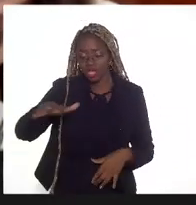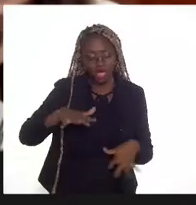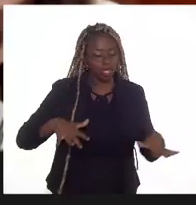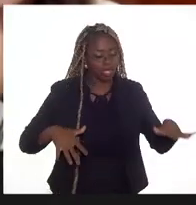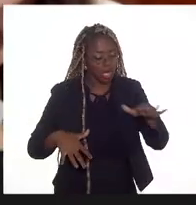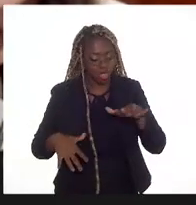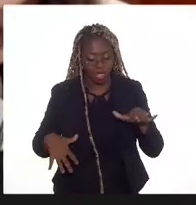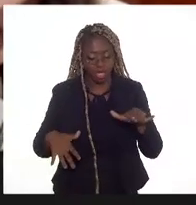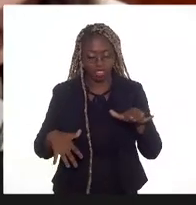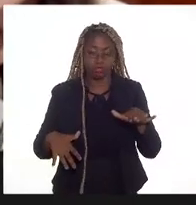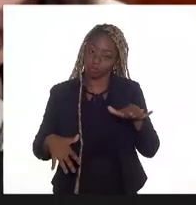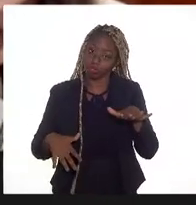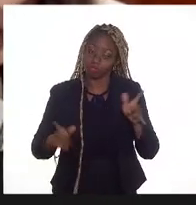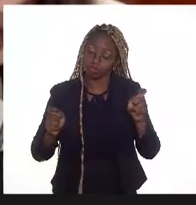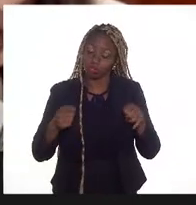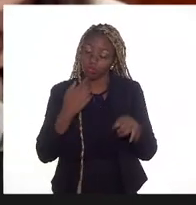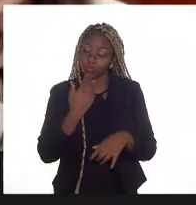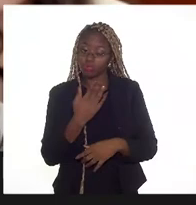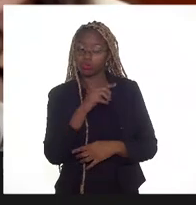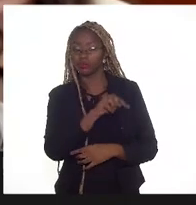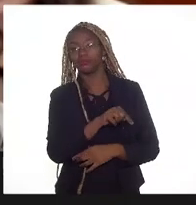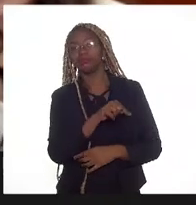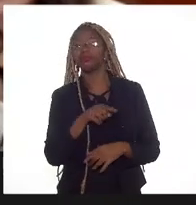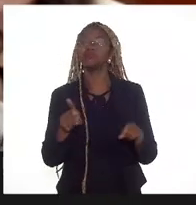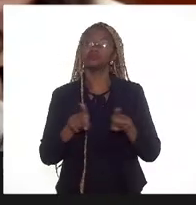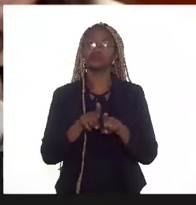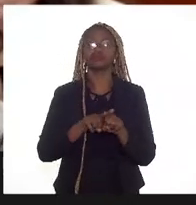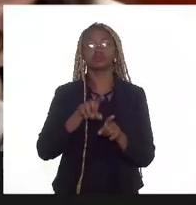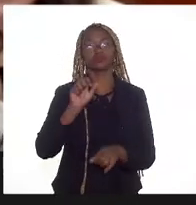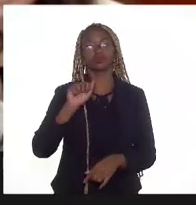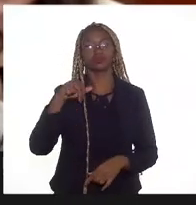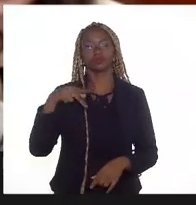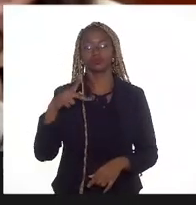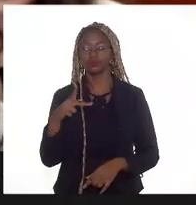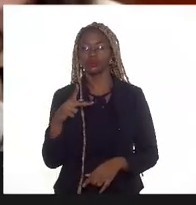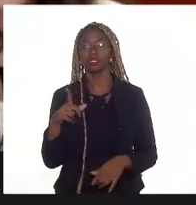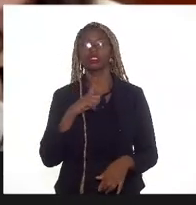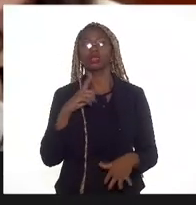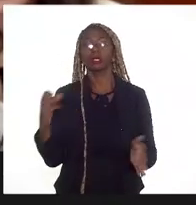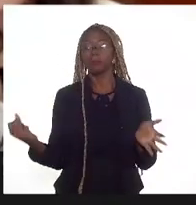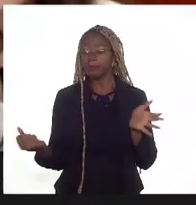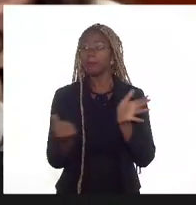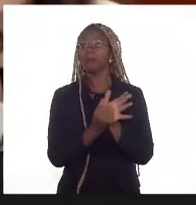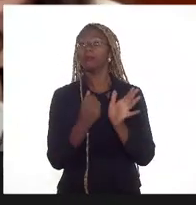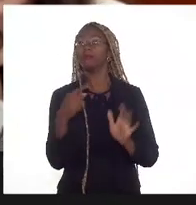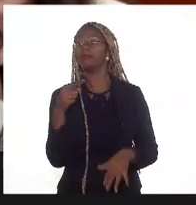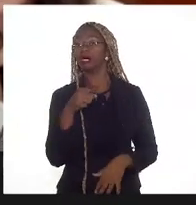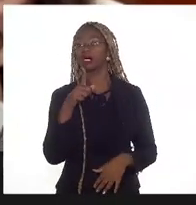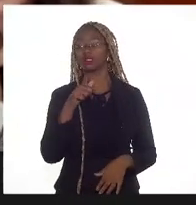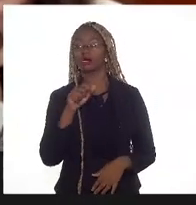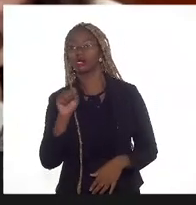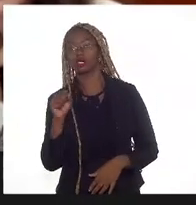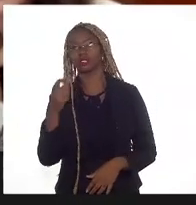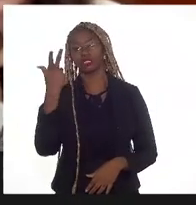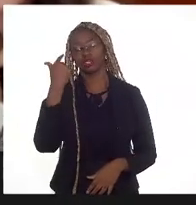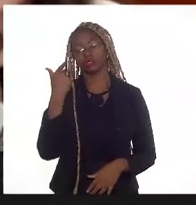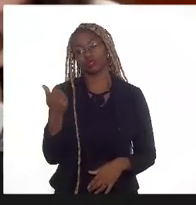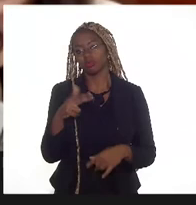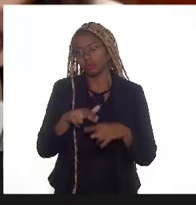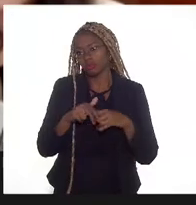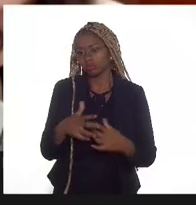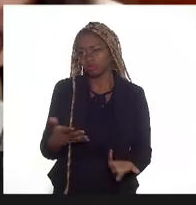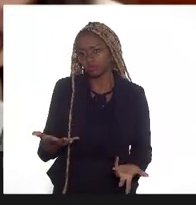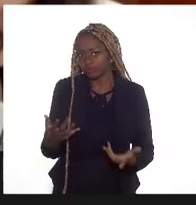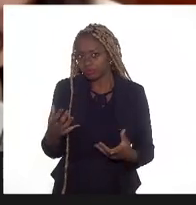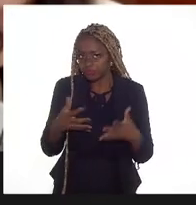ser revisado e a ANP, inclusive, coloca alguns marcos. Essa questão do gás natural é uma questão sensível,